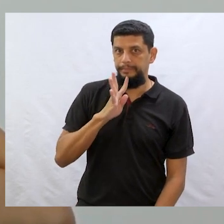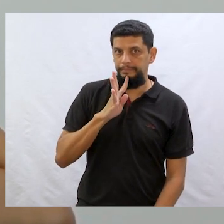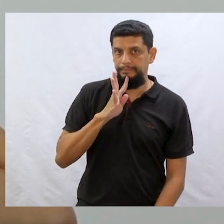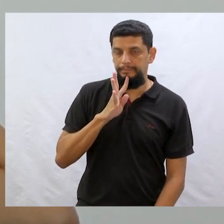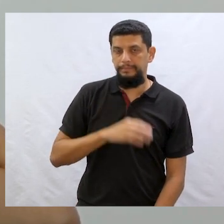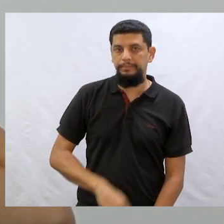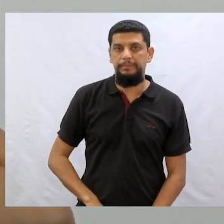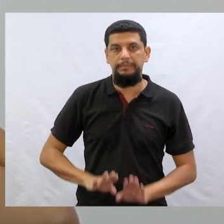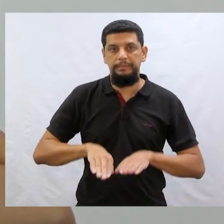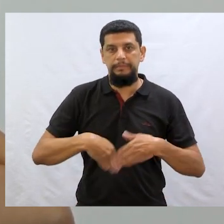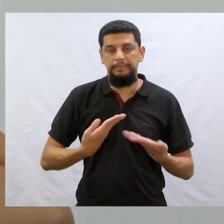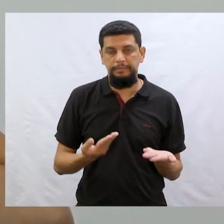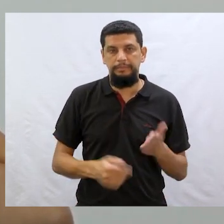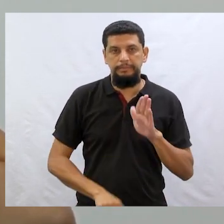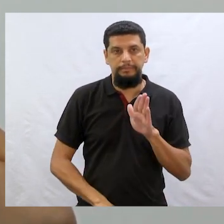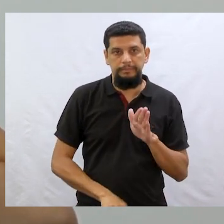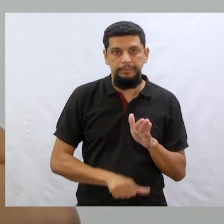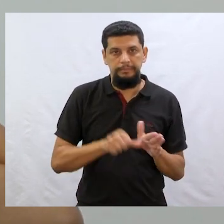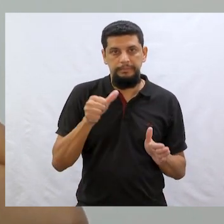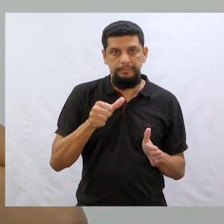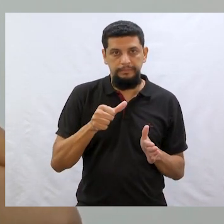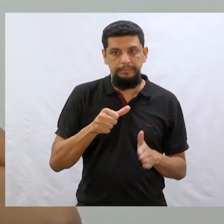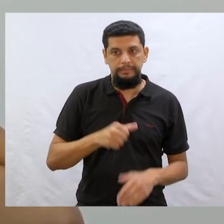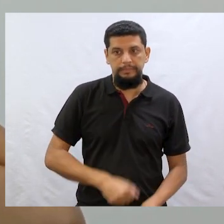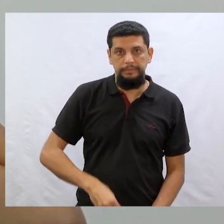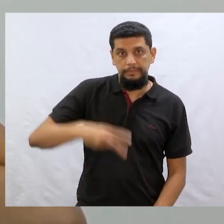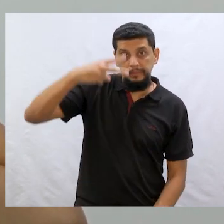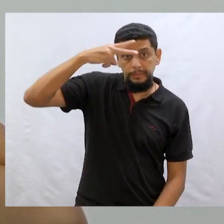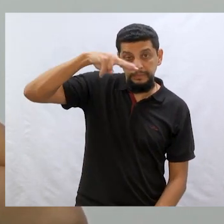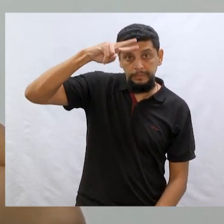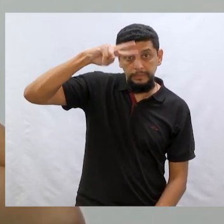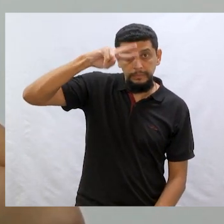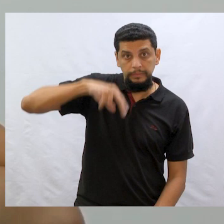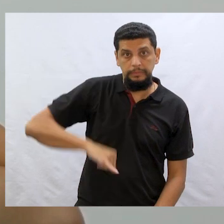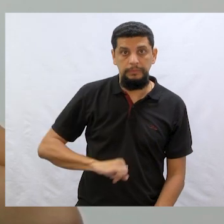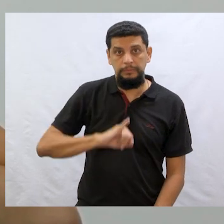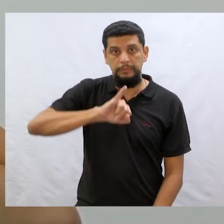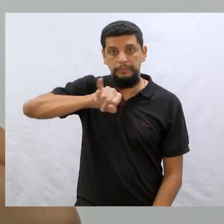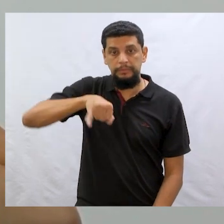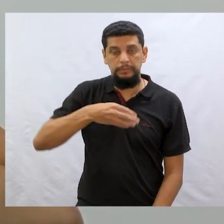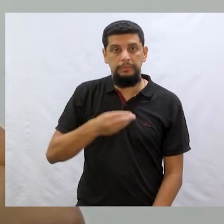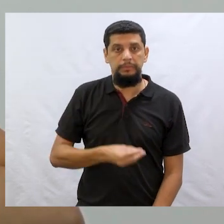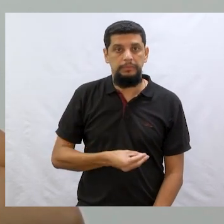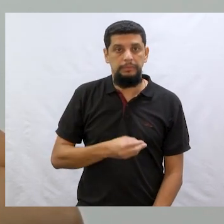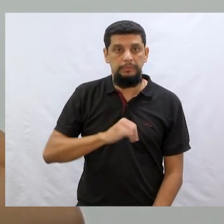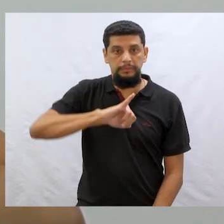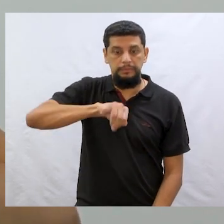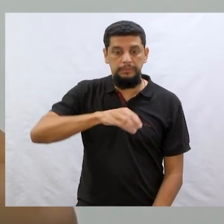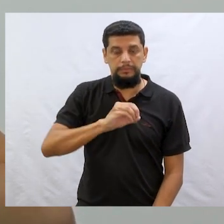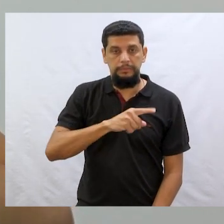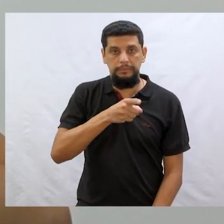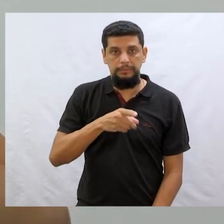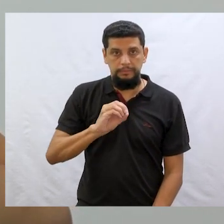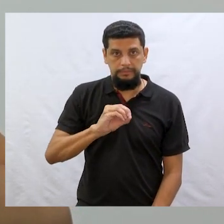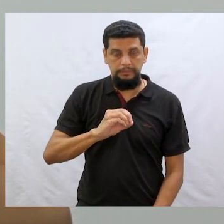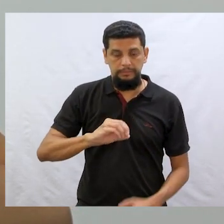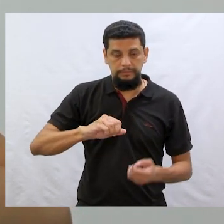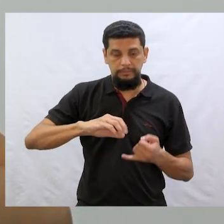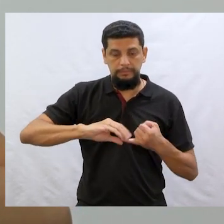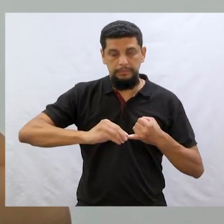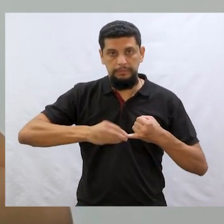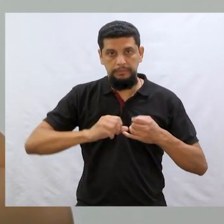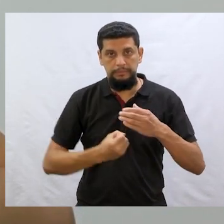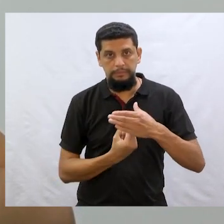Então, a primeira é o João e o Pé de Feixão. A segunda